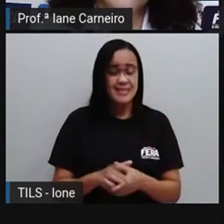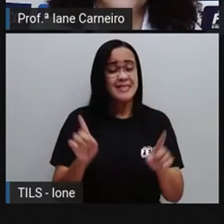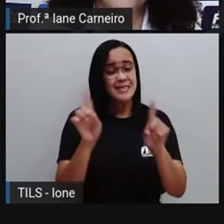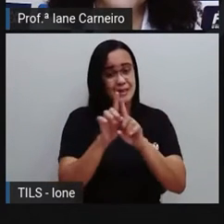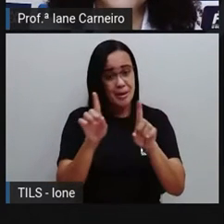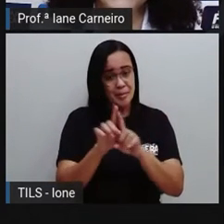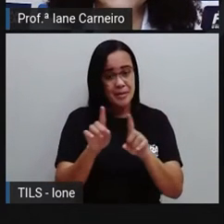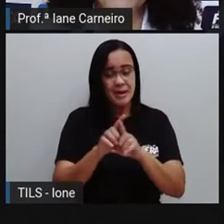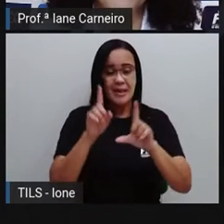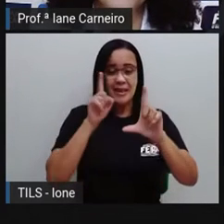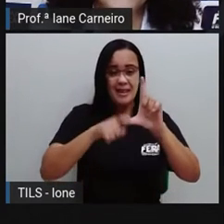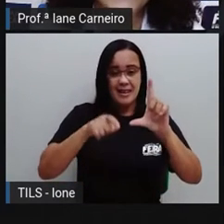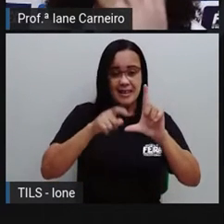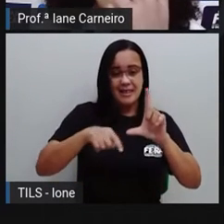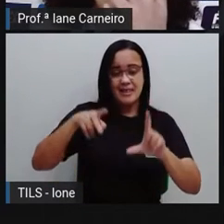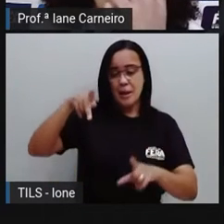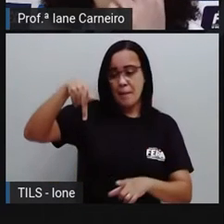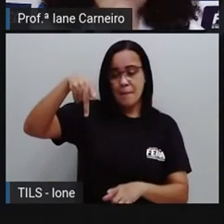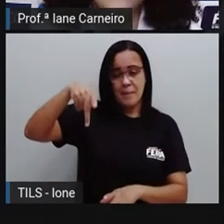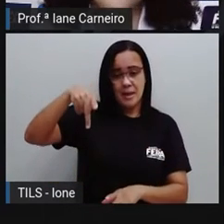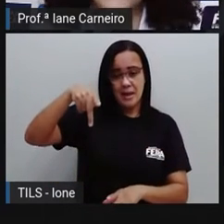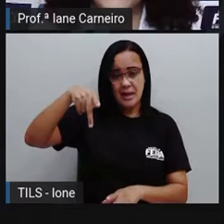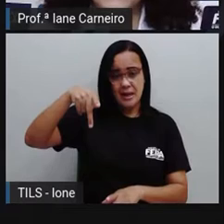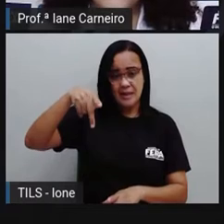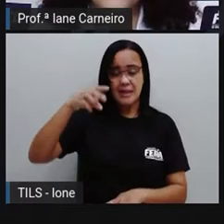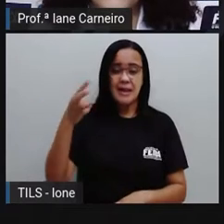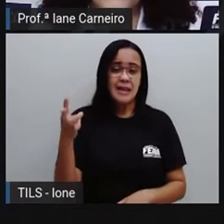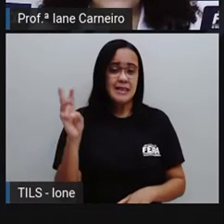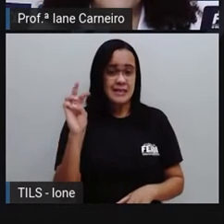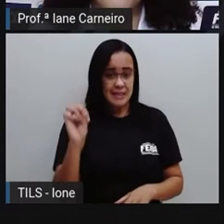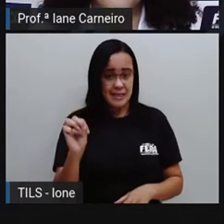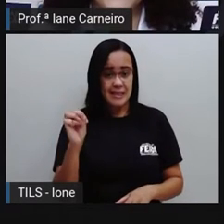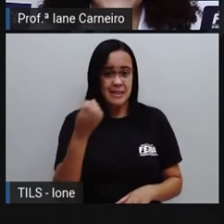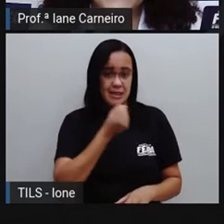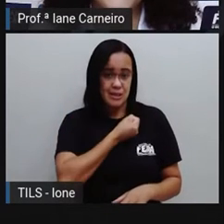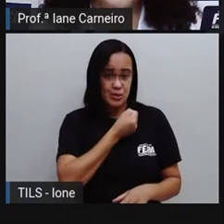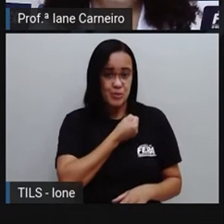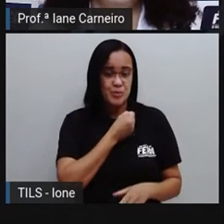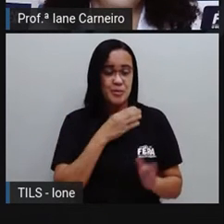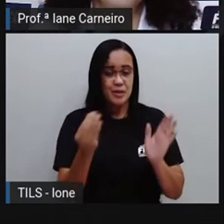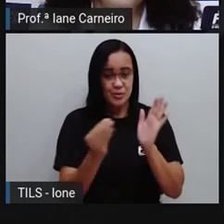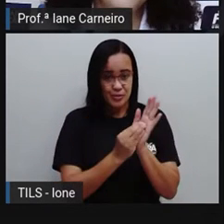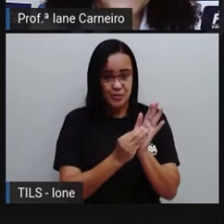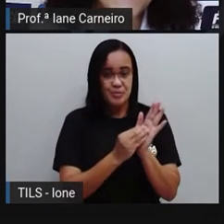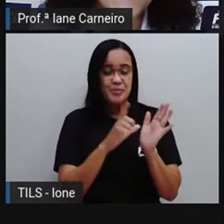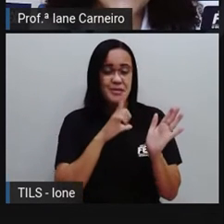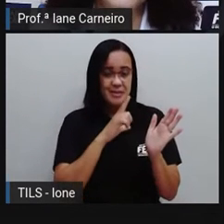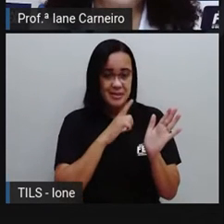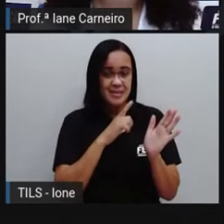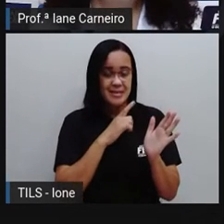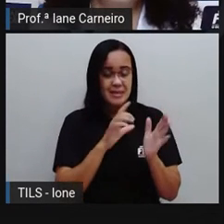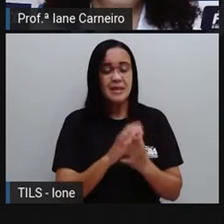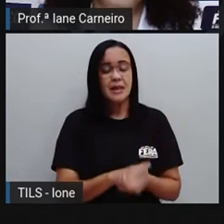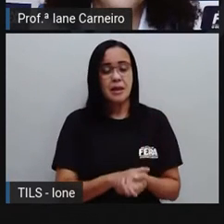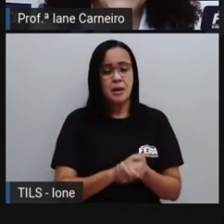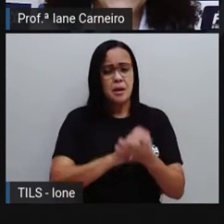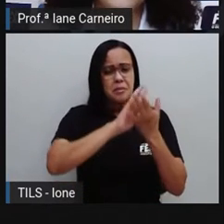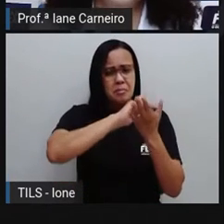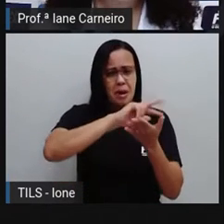a Ruth Rocha traz na página 30. Então, aqui ela colocou, ó, Pedro, Pereira,